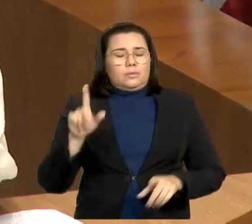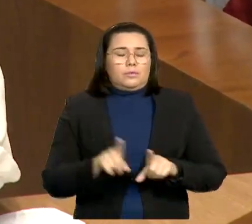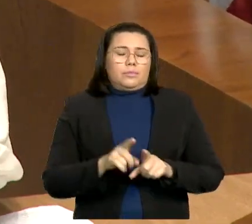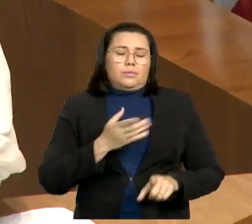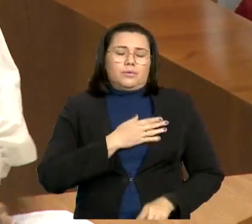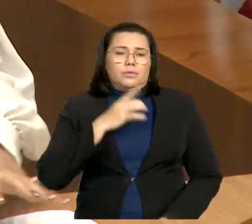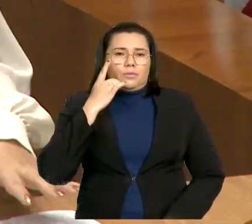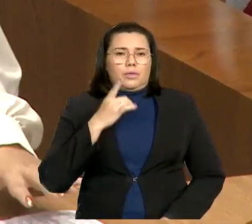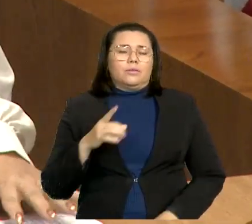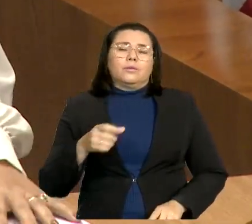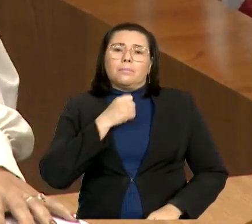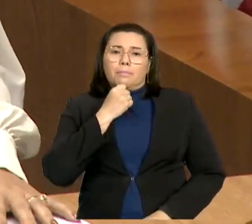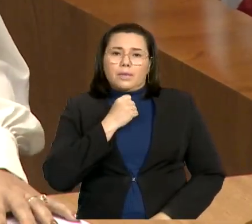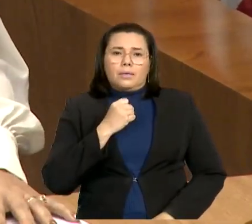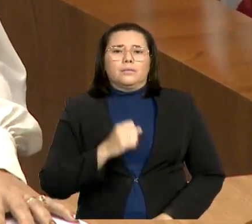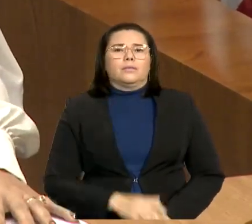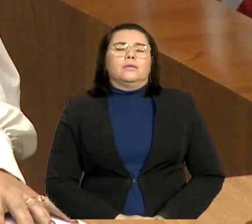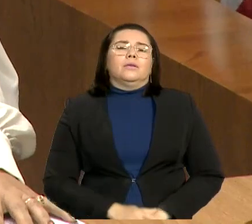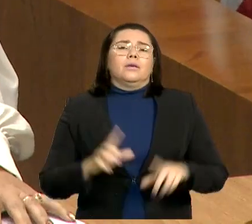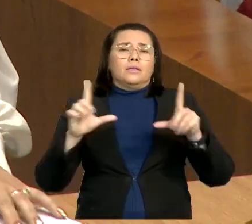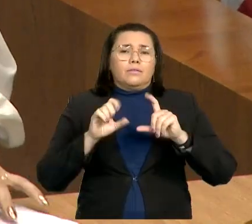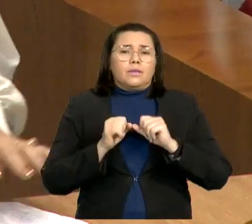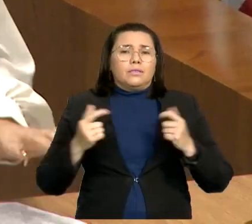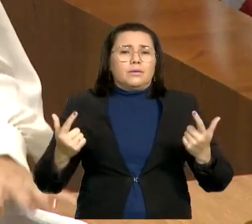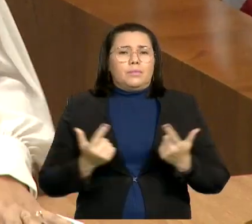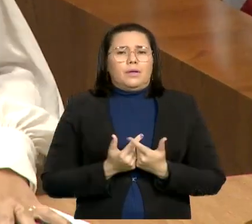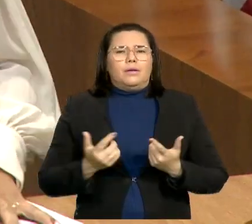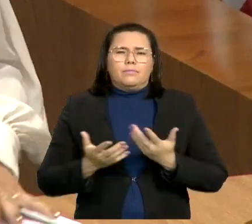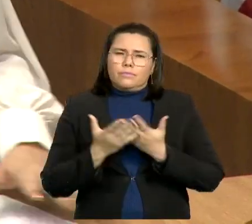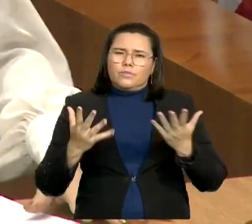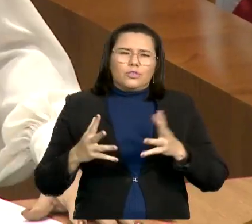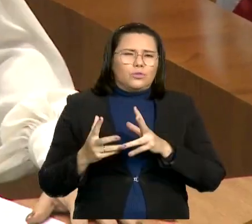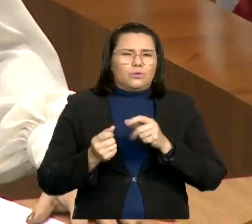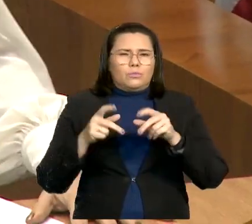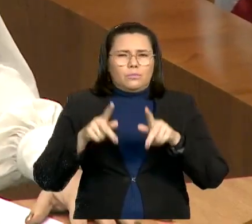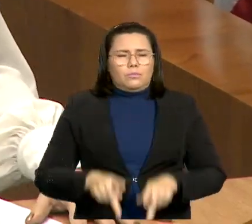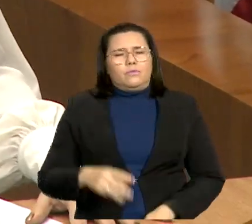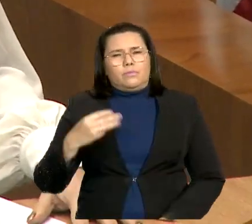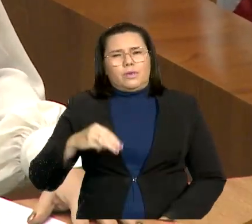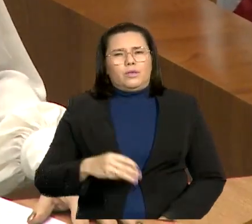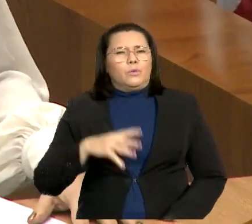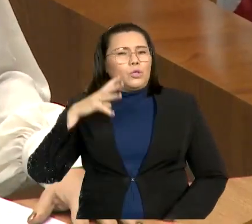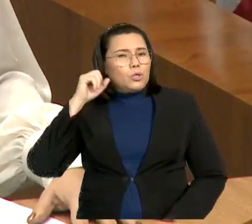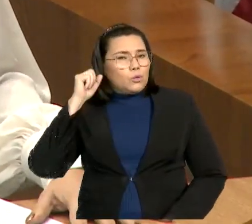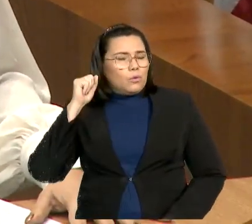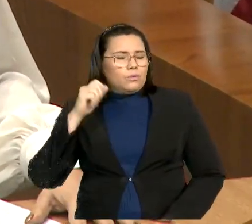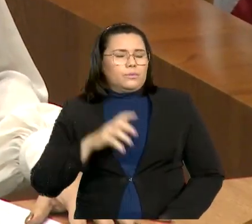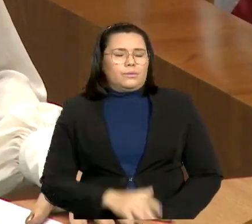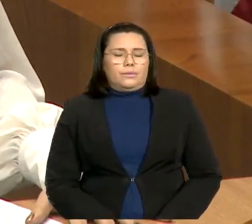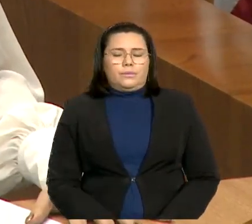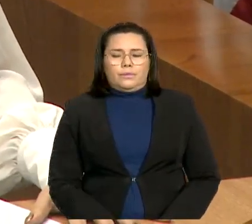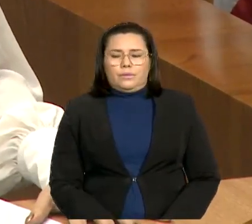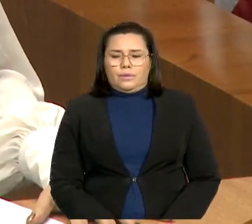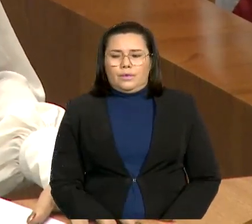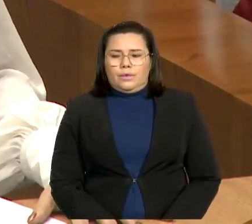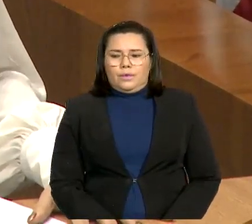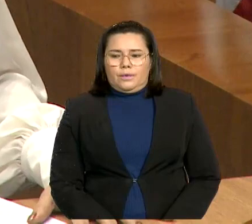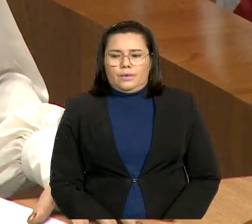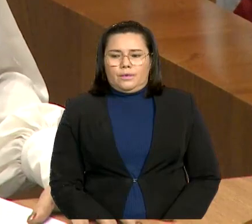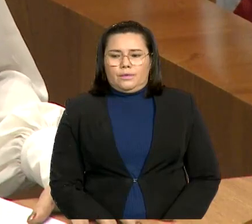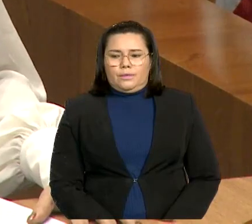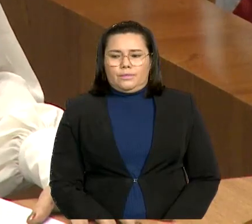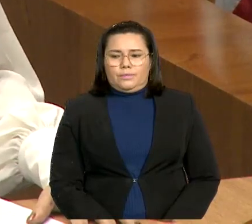imprensa local, TV Assembleia e aqueles que nos ouvem. O que me traz a essa tribuna hoje é o